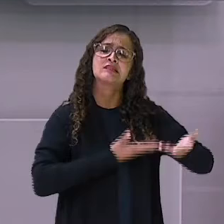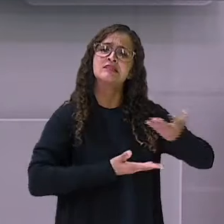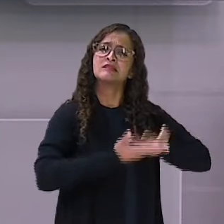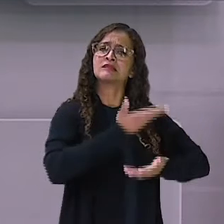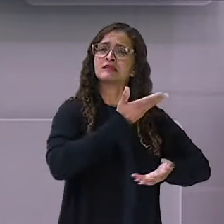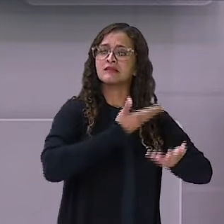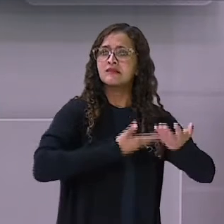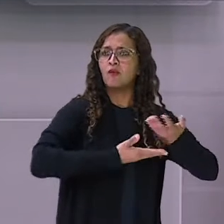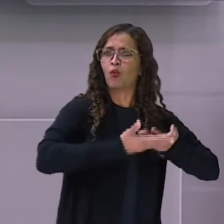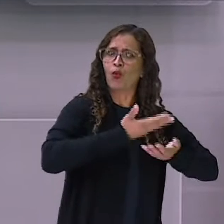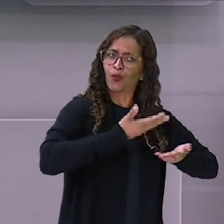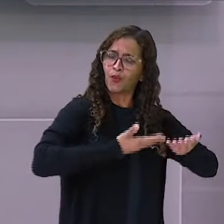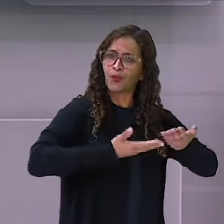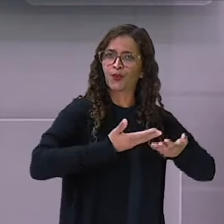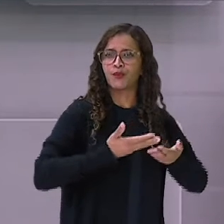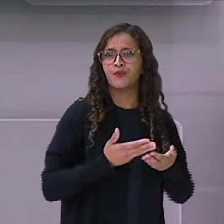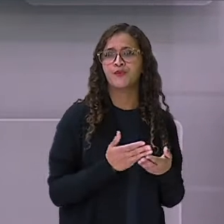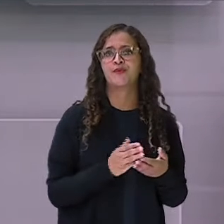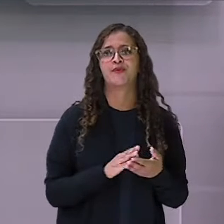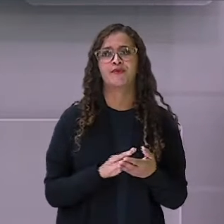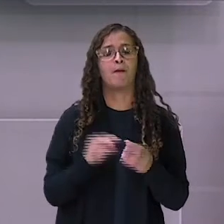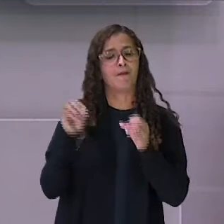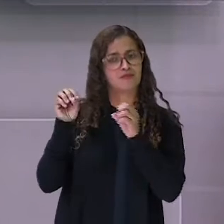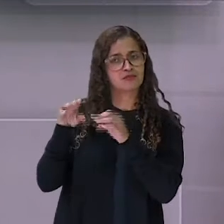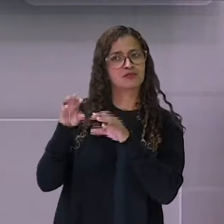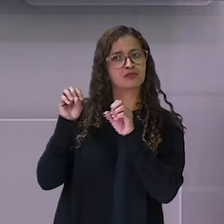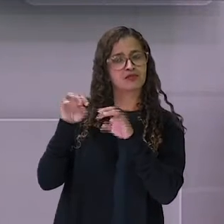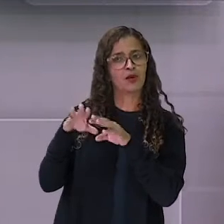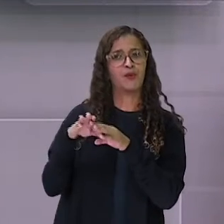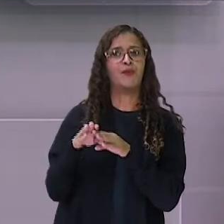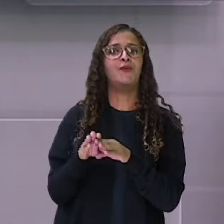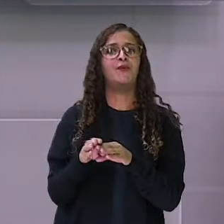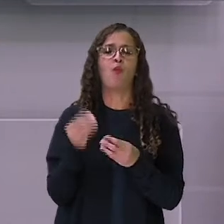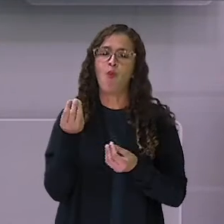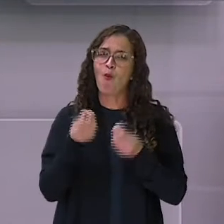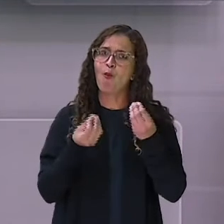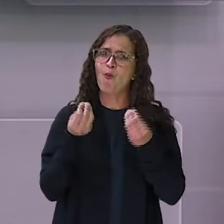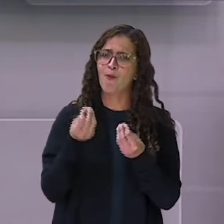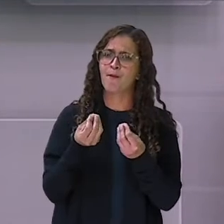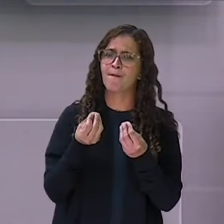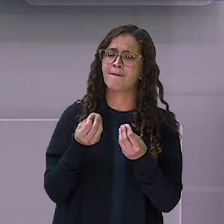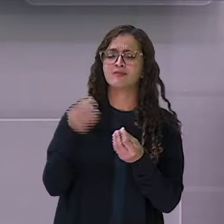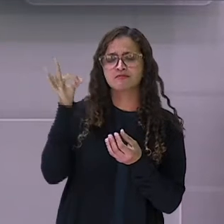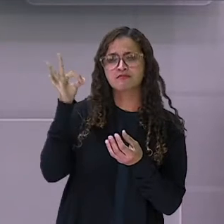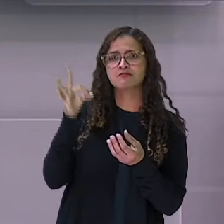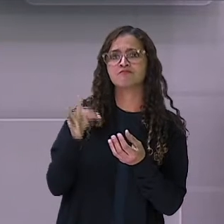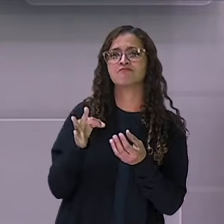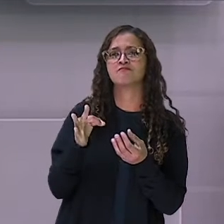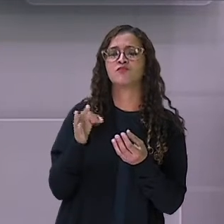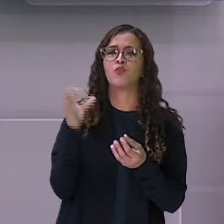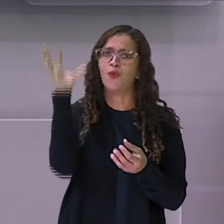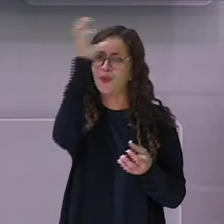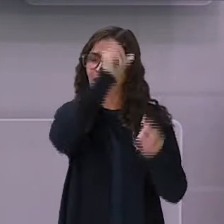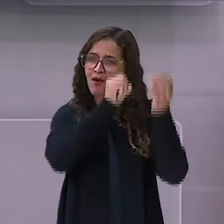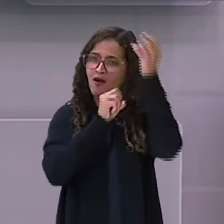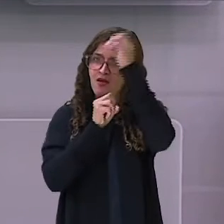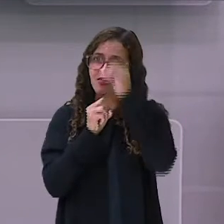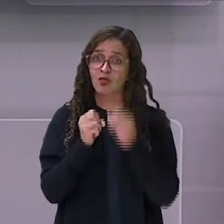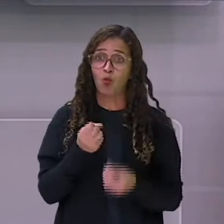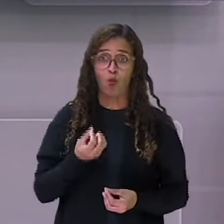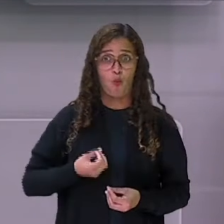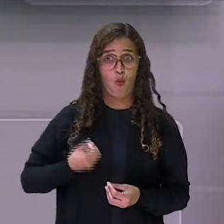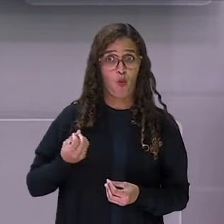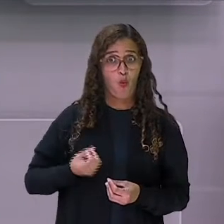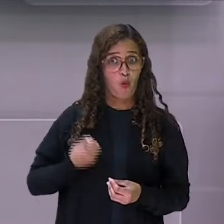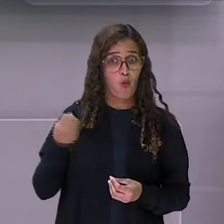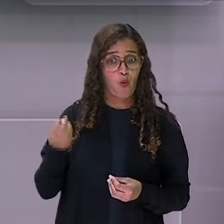pessoas, não é? Então, as fábulas vão nos ensinar coisas boas para vivermos